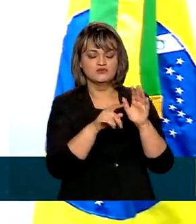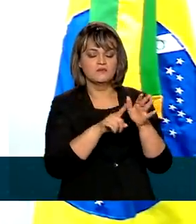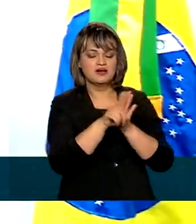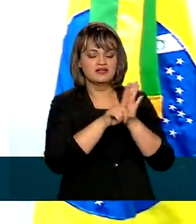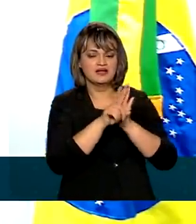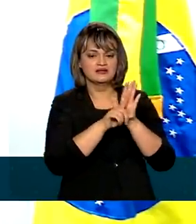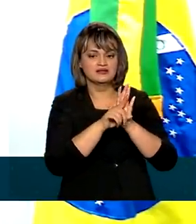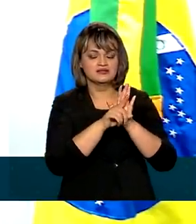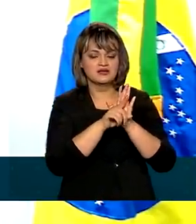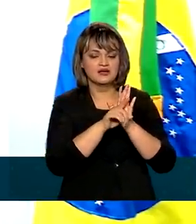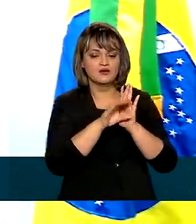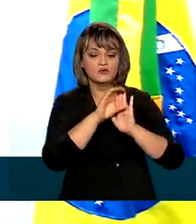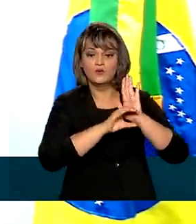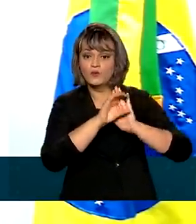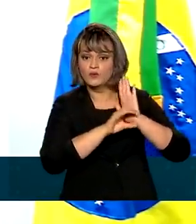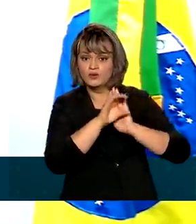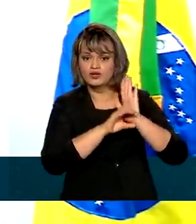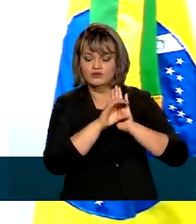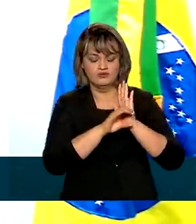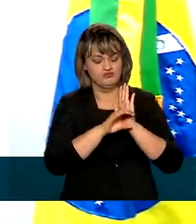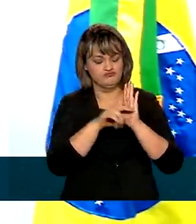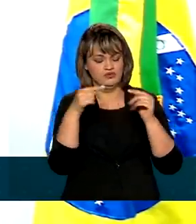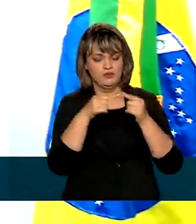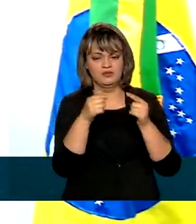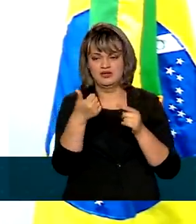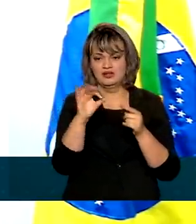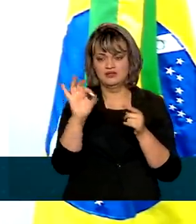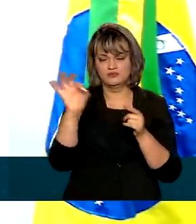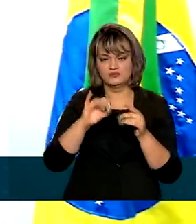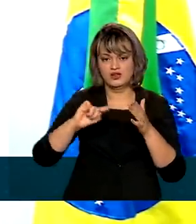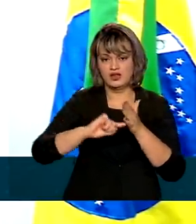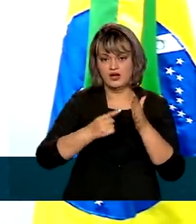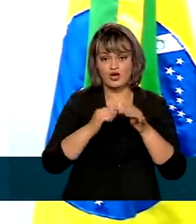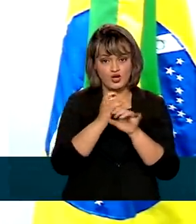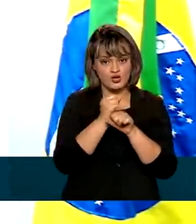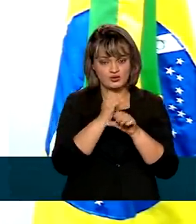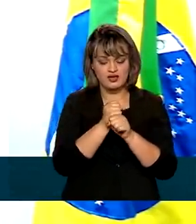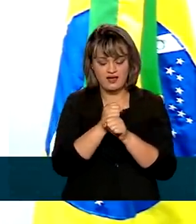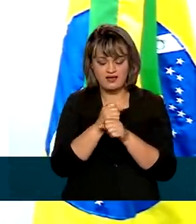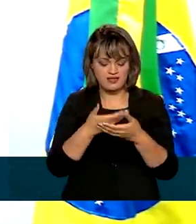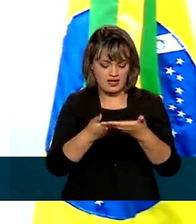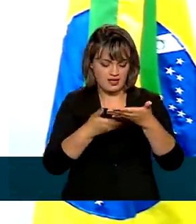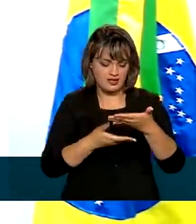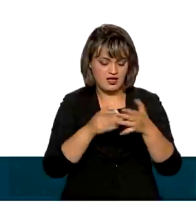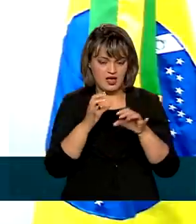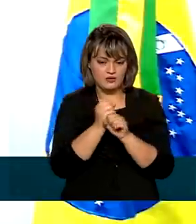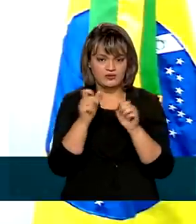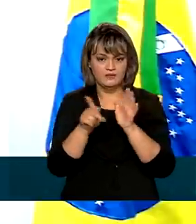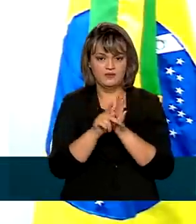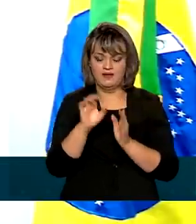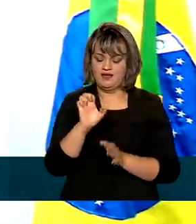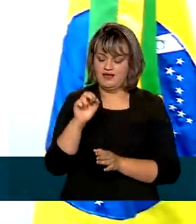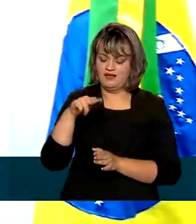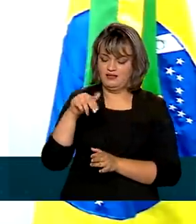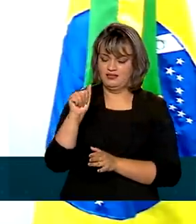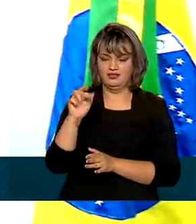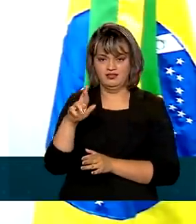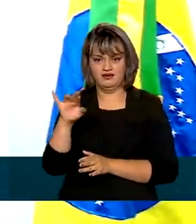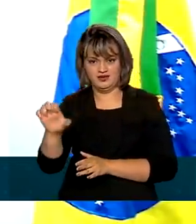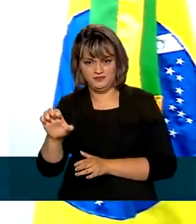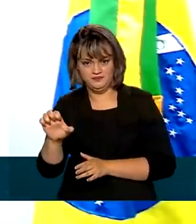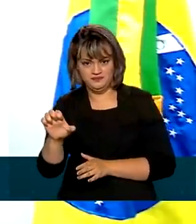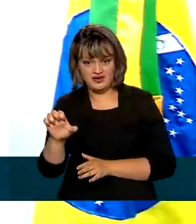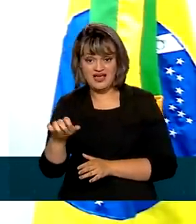é 10% do total da nota. Com essa nota, então, ele tem a sua nota do Enari. Com essa nota do